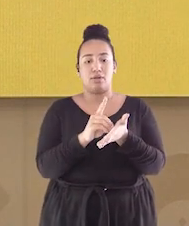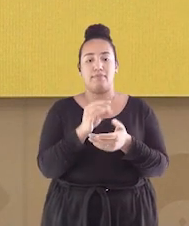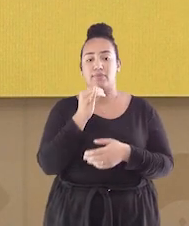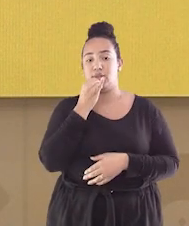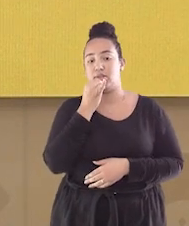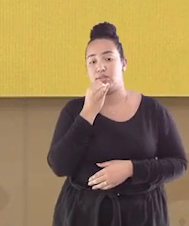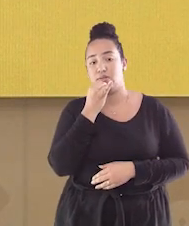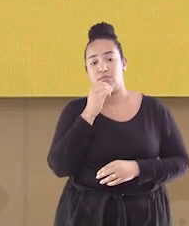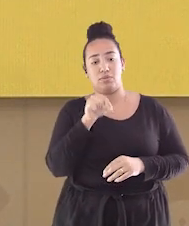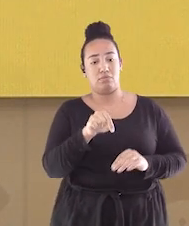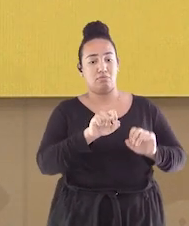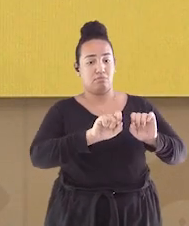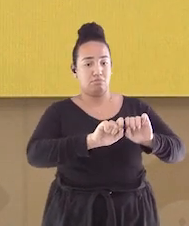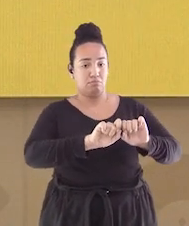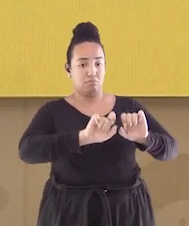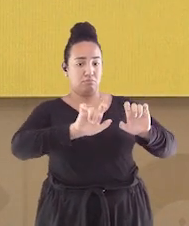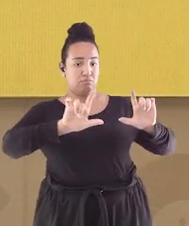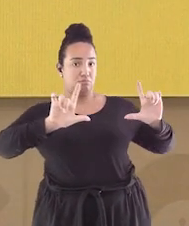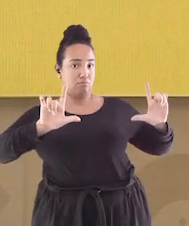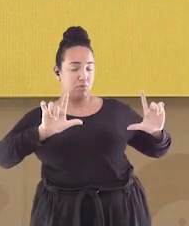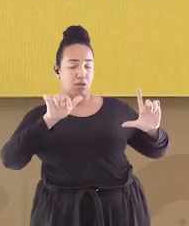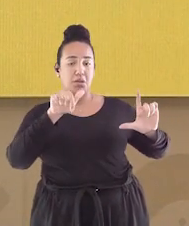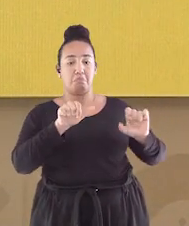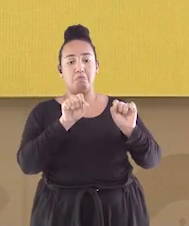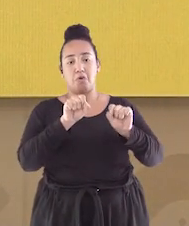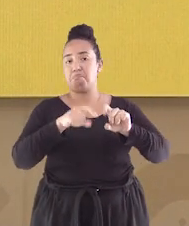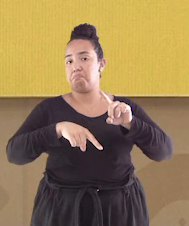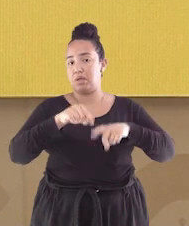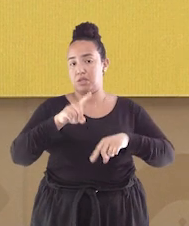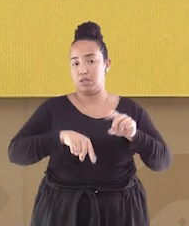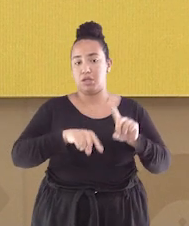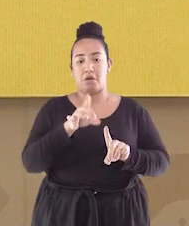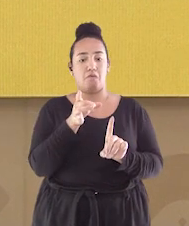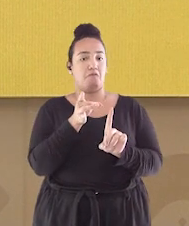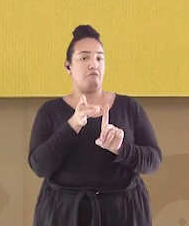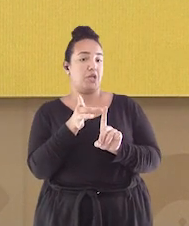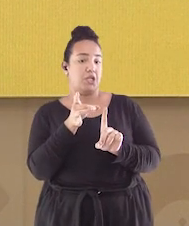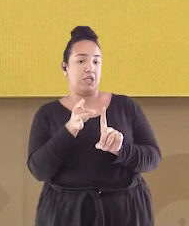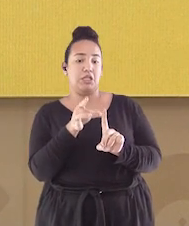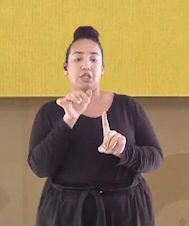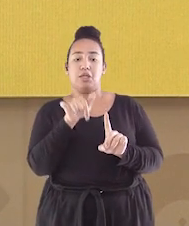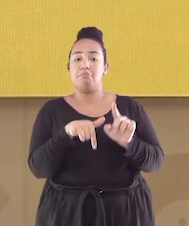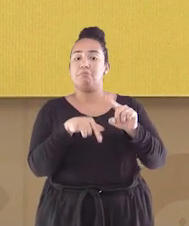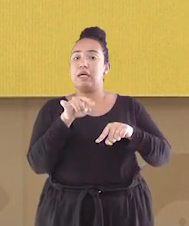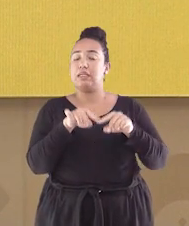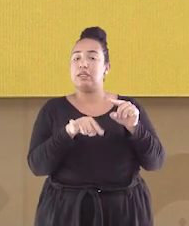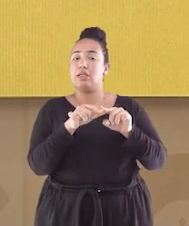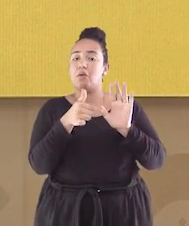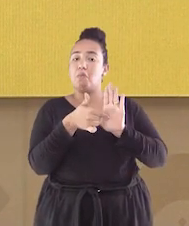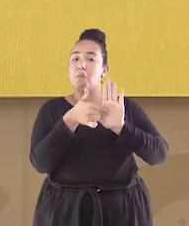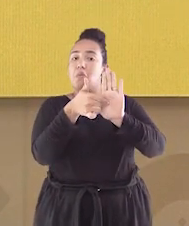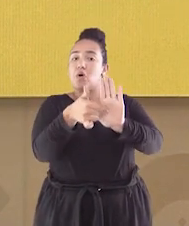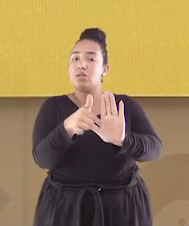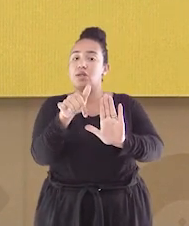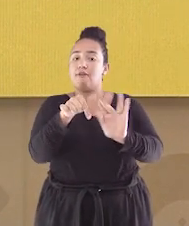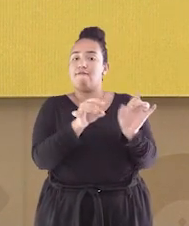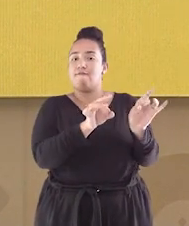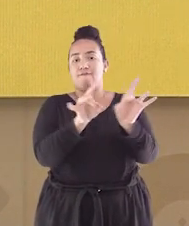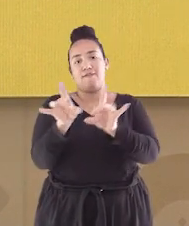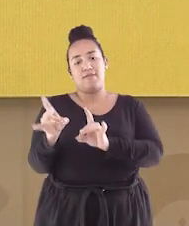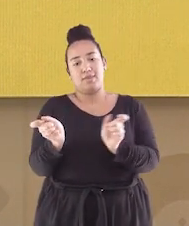armário, normalmente feito em vidro, através do qual objetos são expostos à venda.